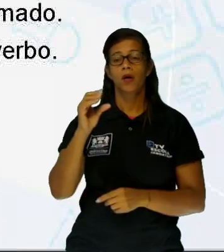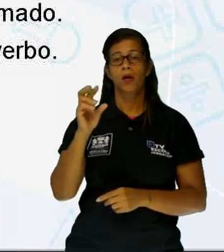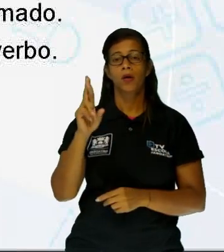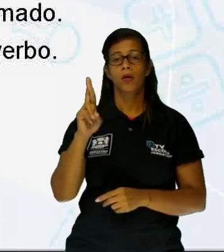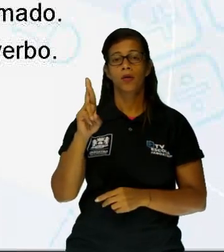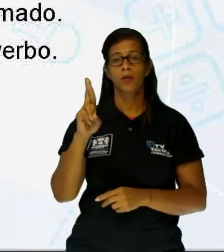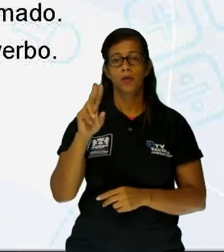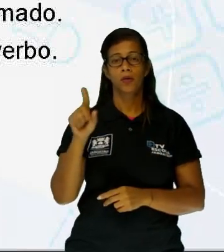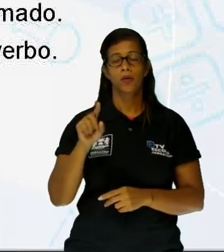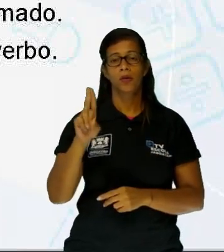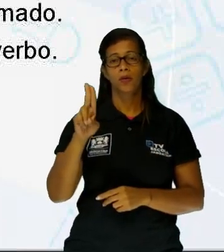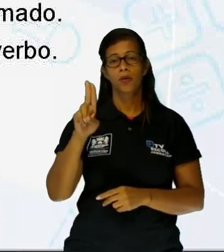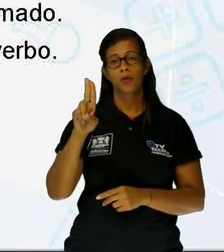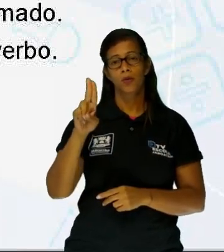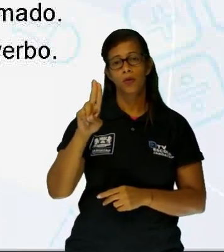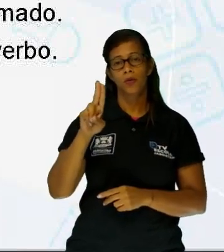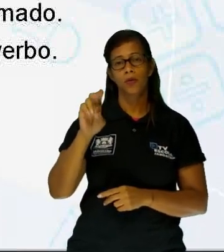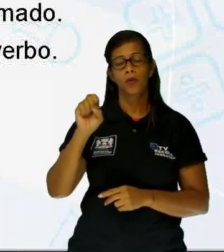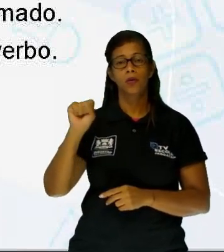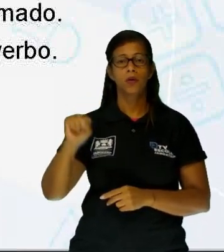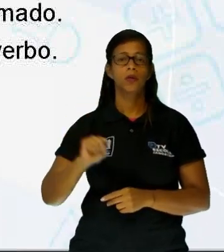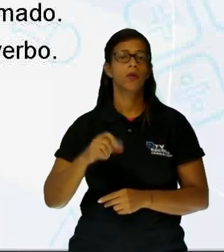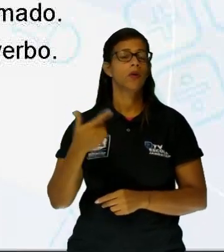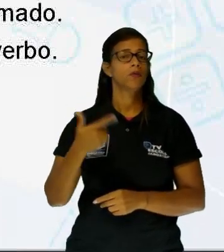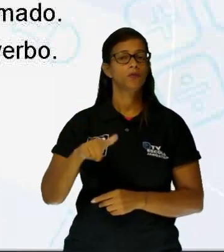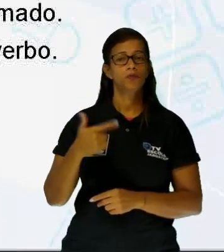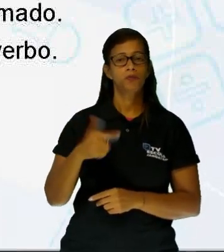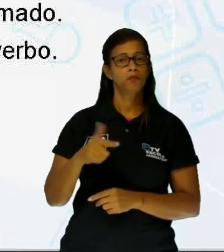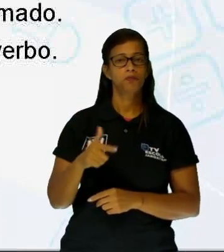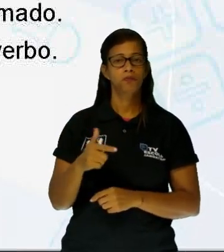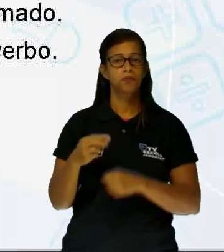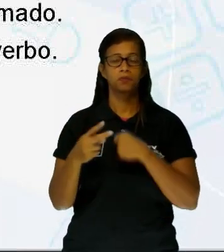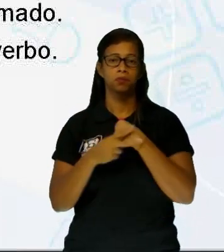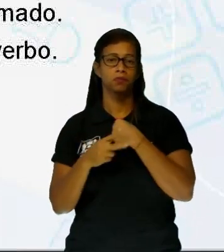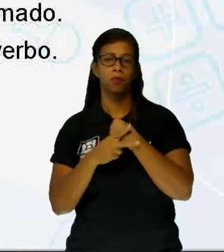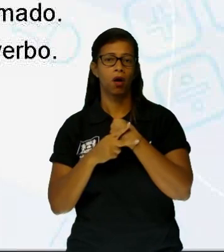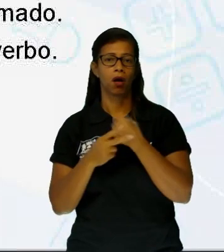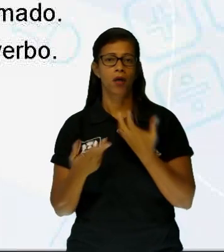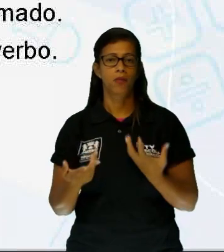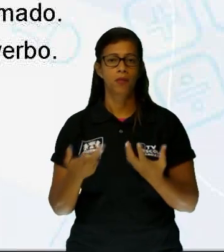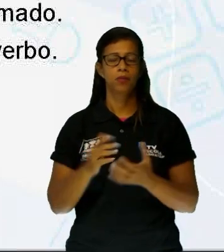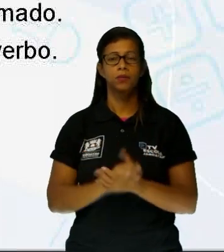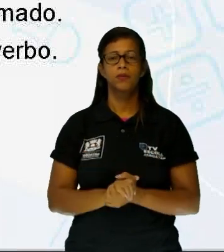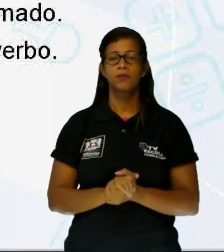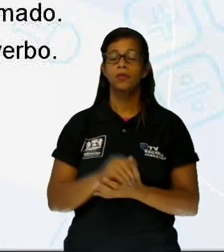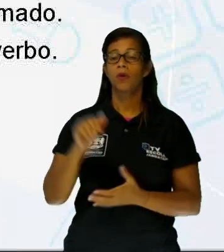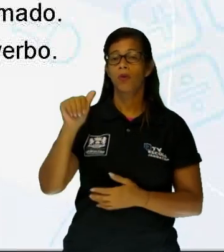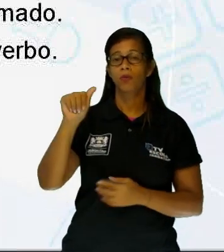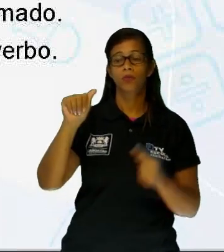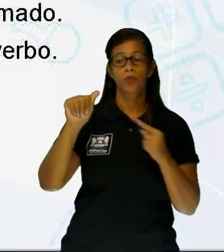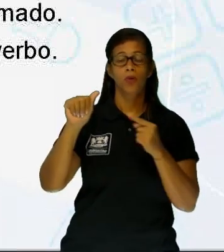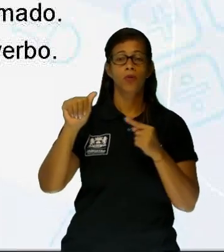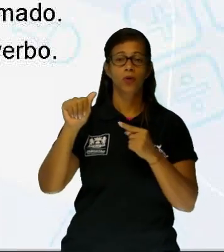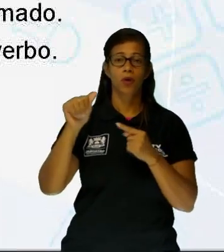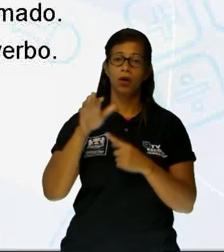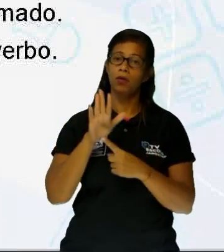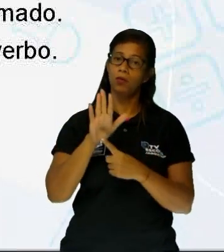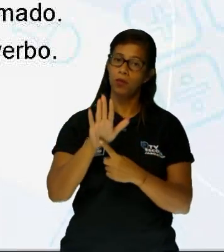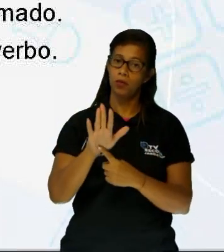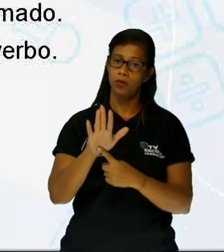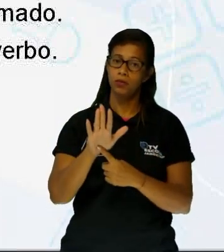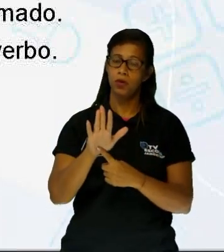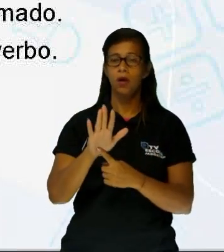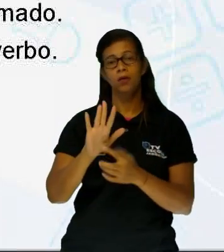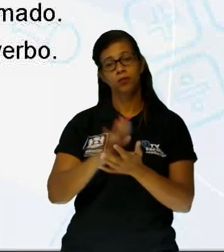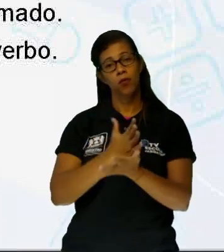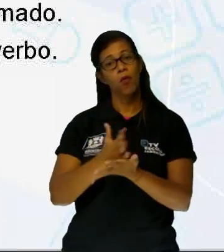né? Então, por enquanto, o que o item A apresenta é parcialmente a resposta, porque